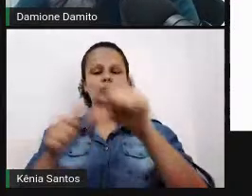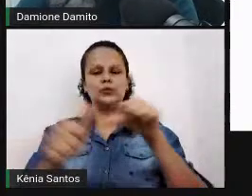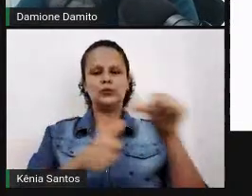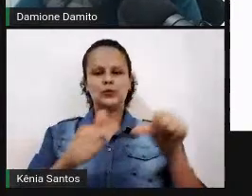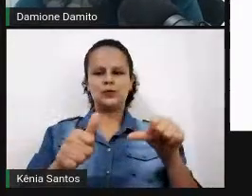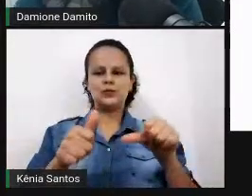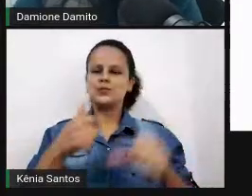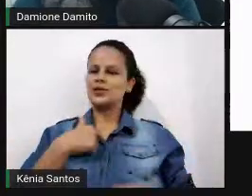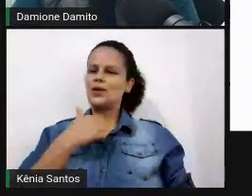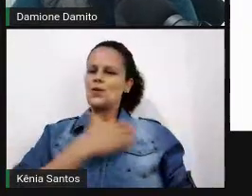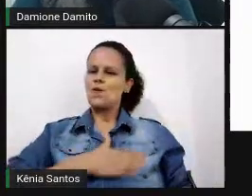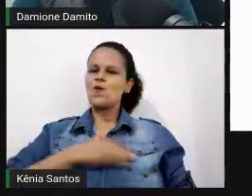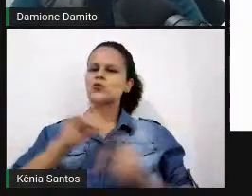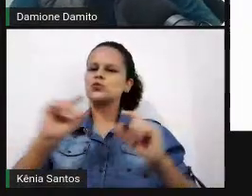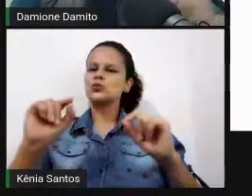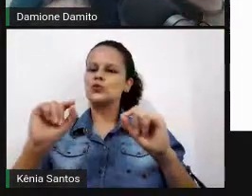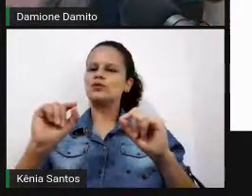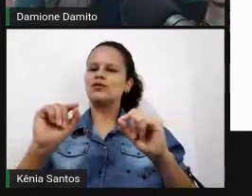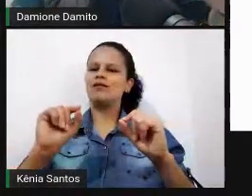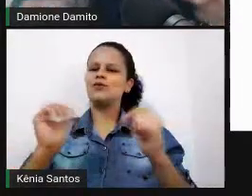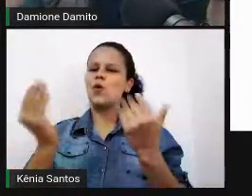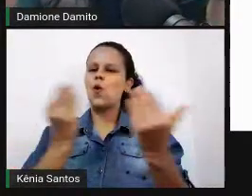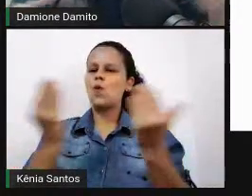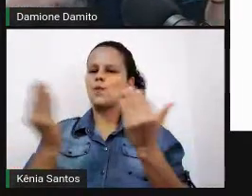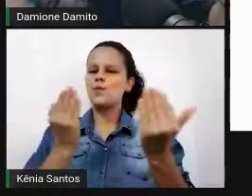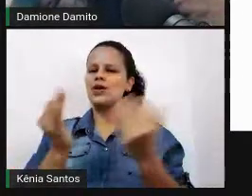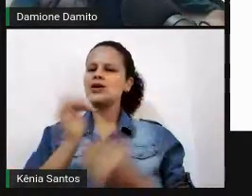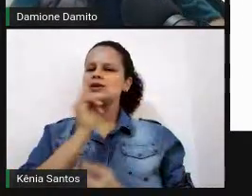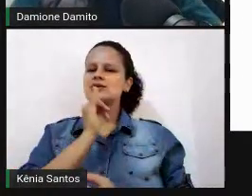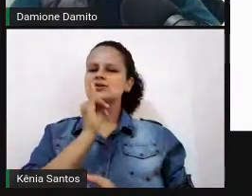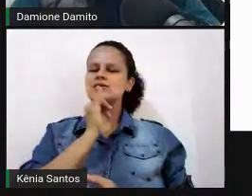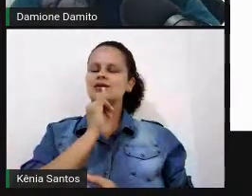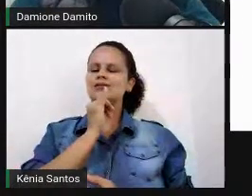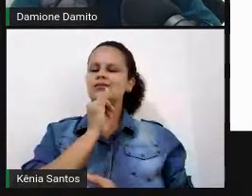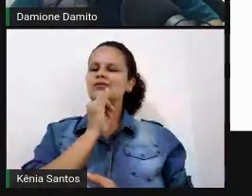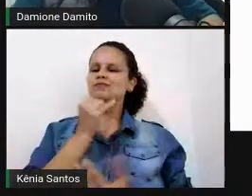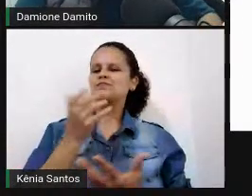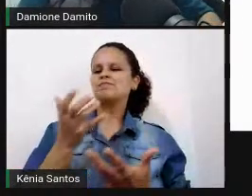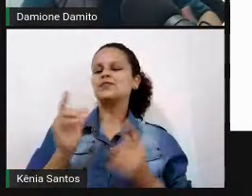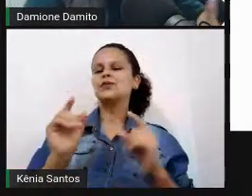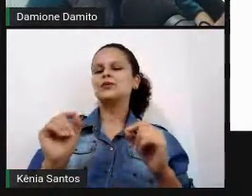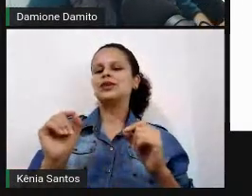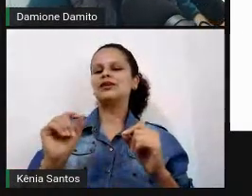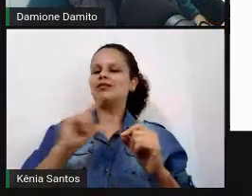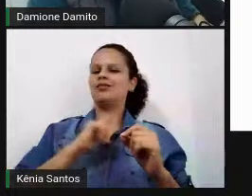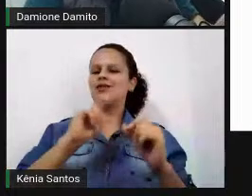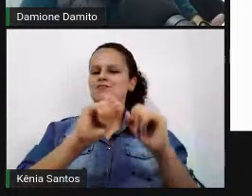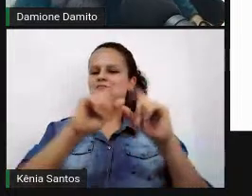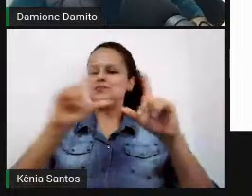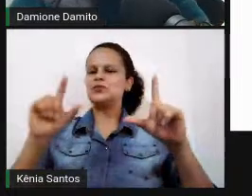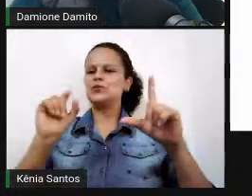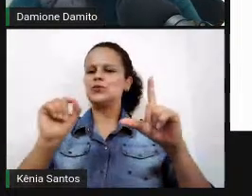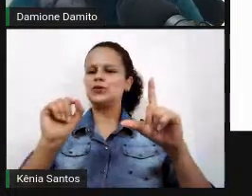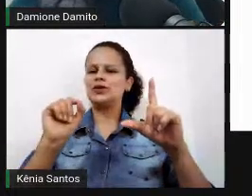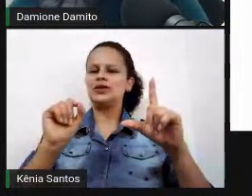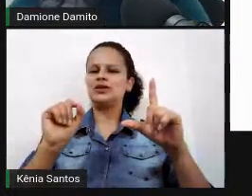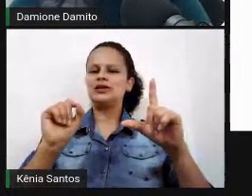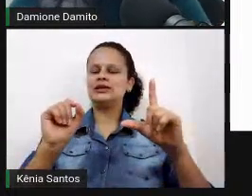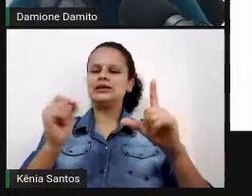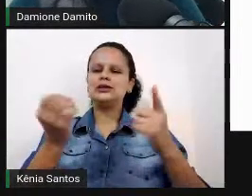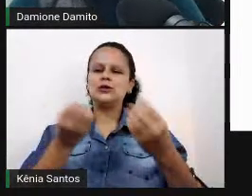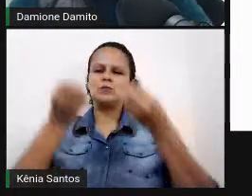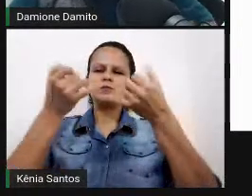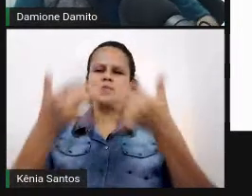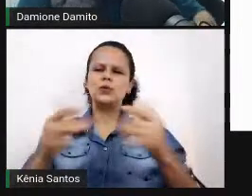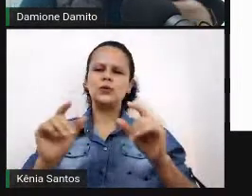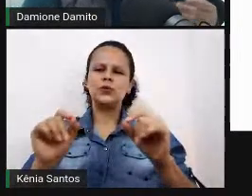analogia, né, e eu gosto de dividir, emprestando essa teoria do Mark Prensk, onde